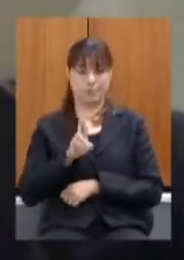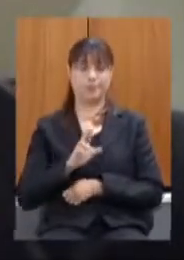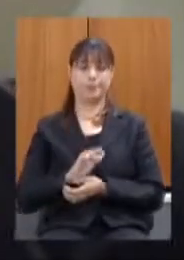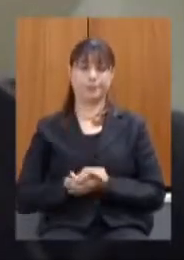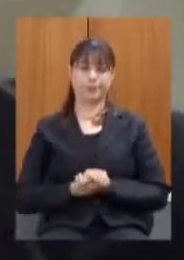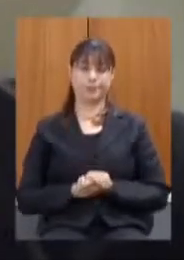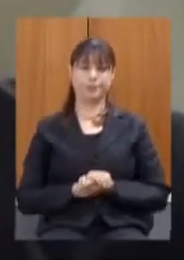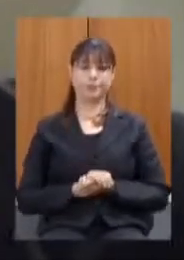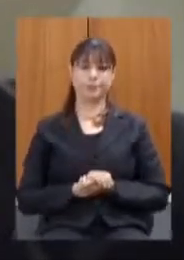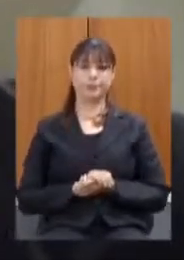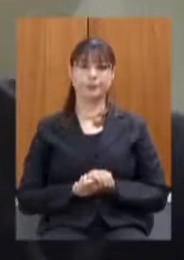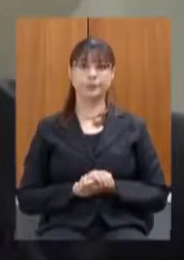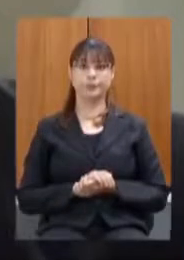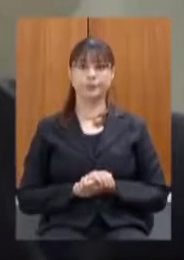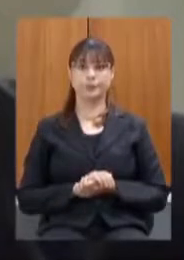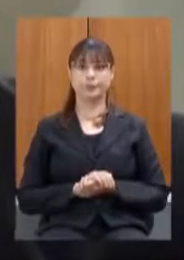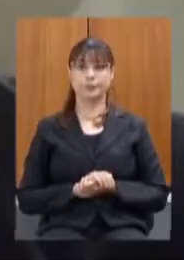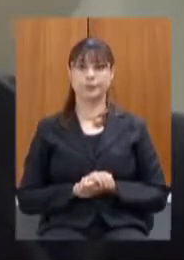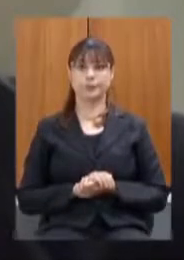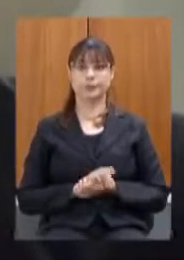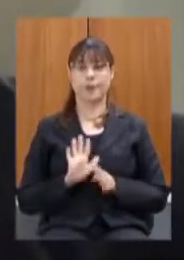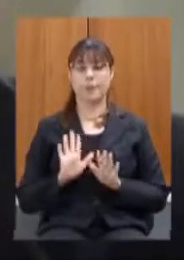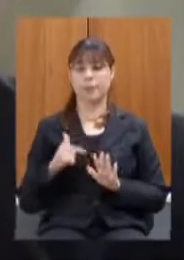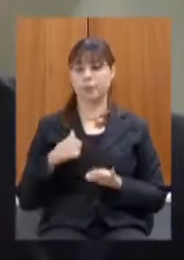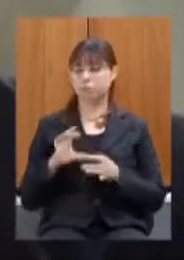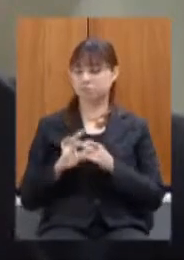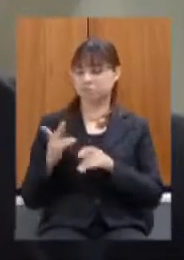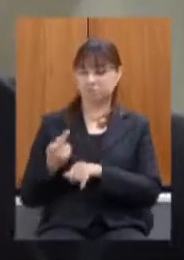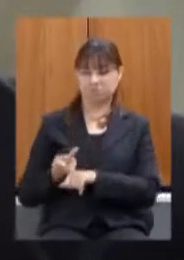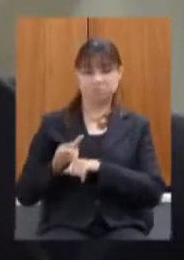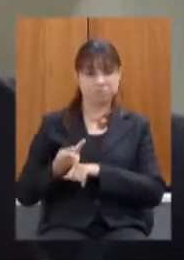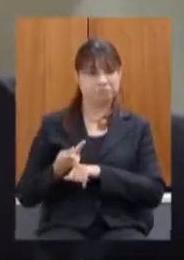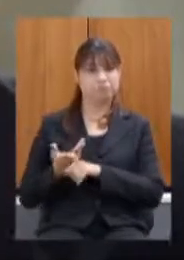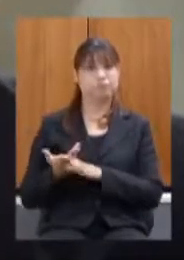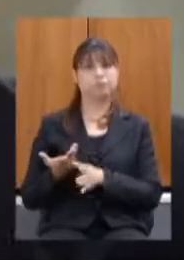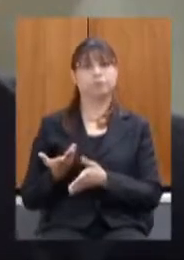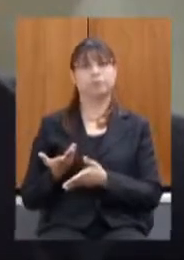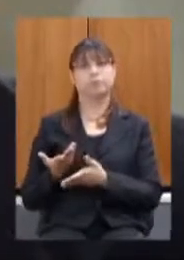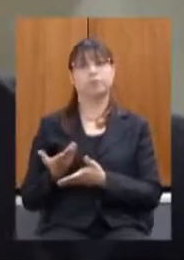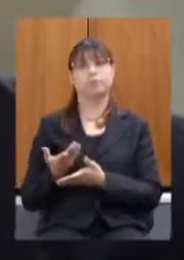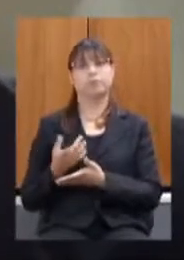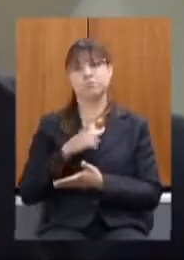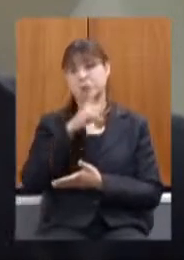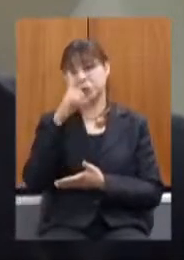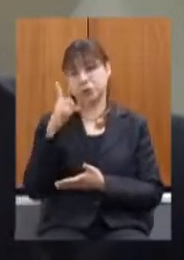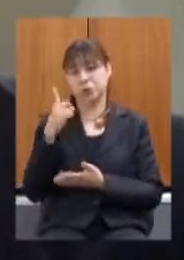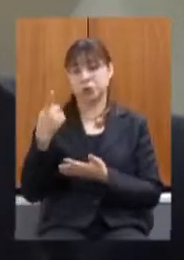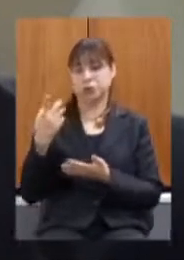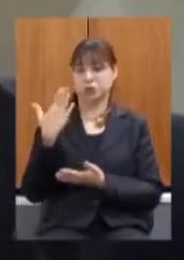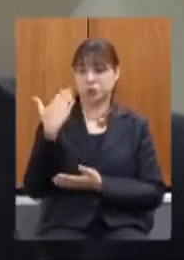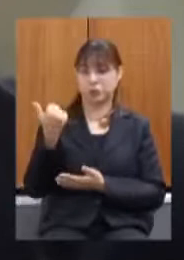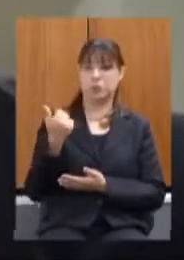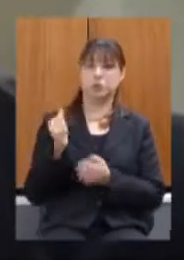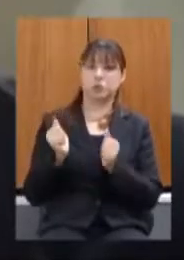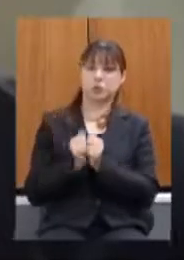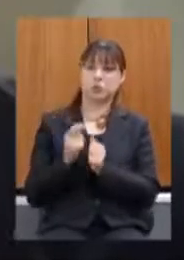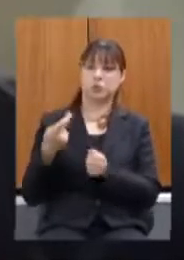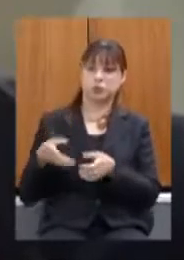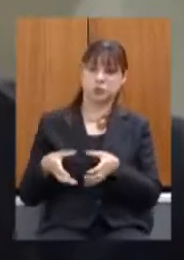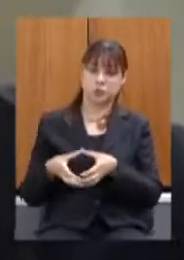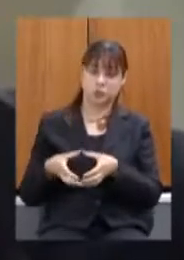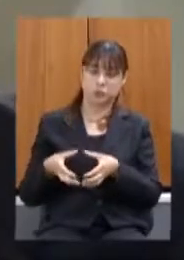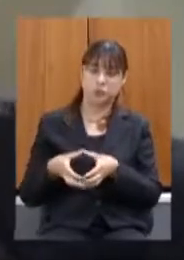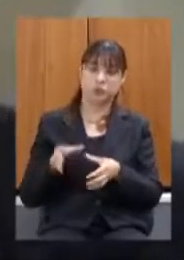é mas estou à disposição do senhor o senhor me chamar aí um dia a gente na comissão de fiscalização